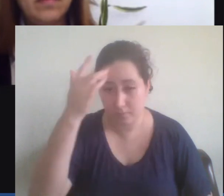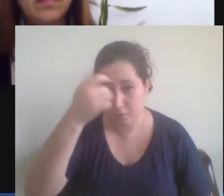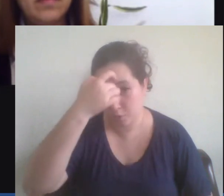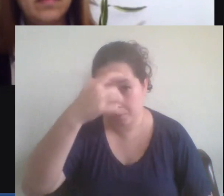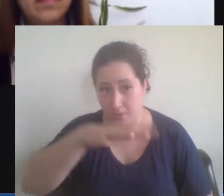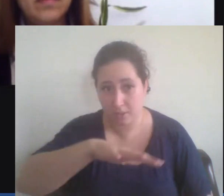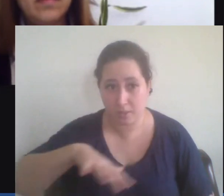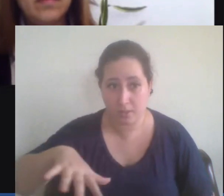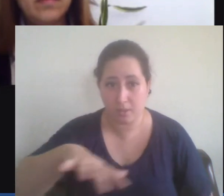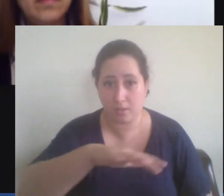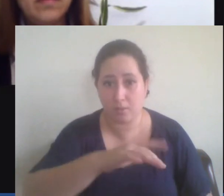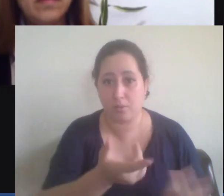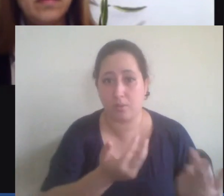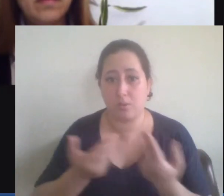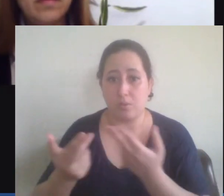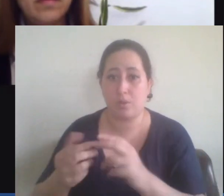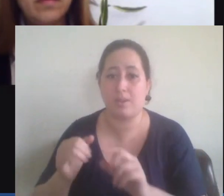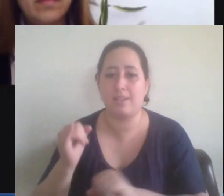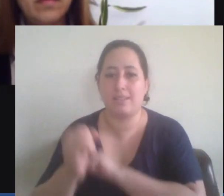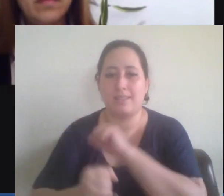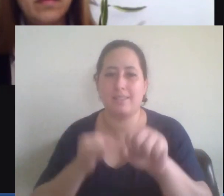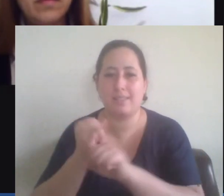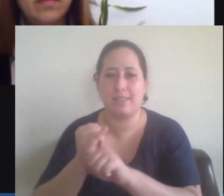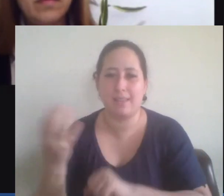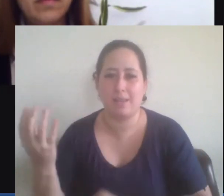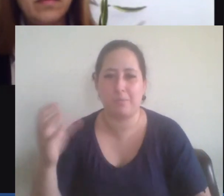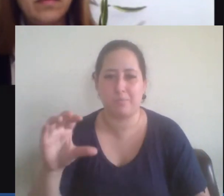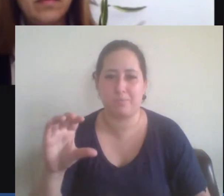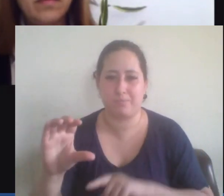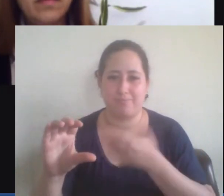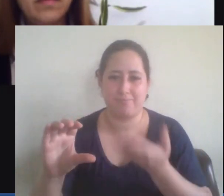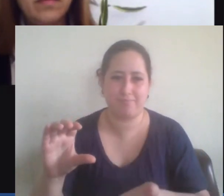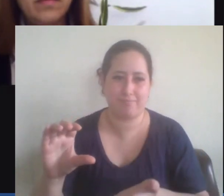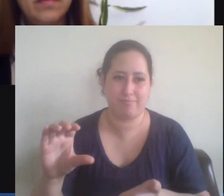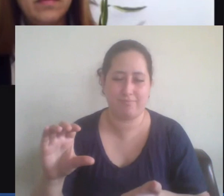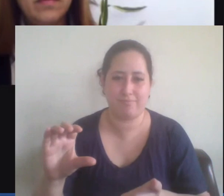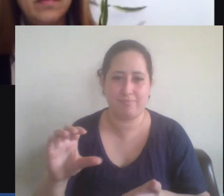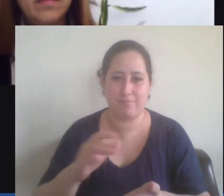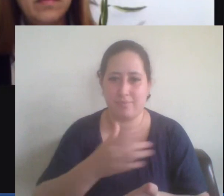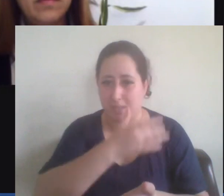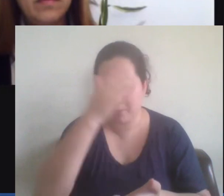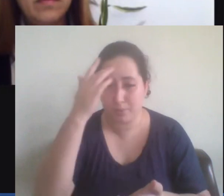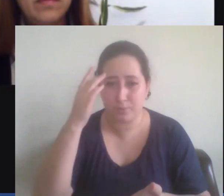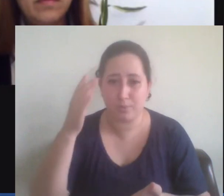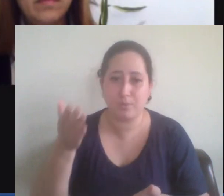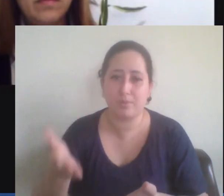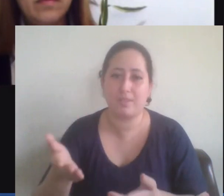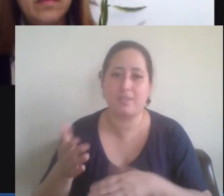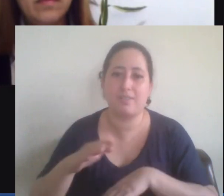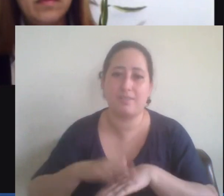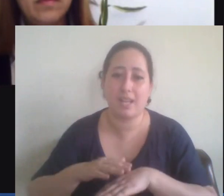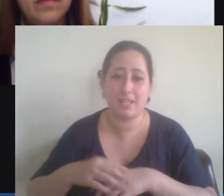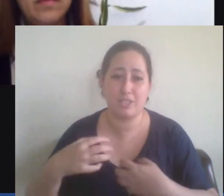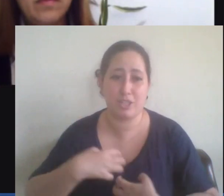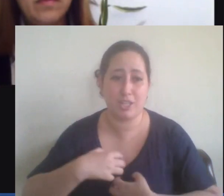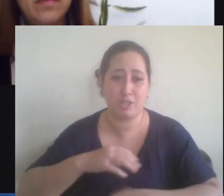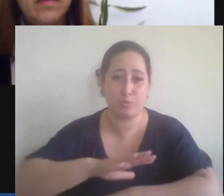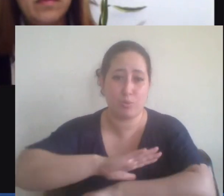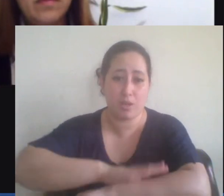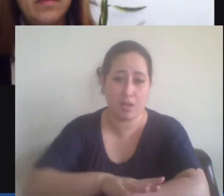vezes numa postagem da internet o indivíduo tenha uma fala racista